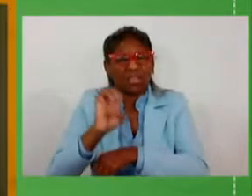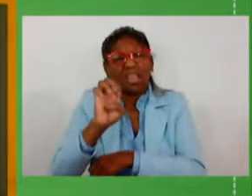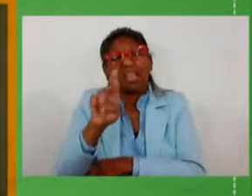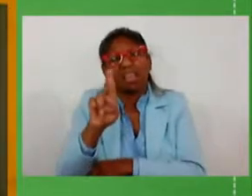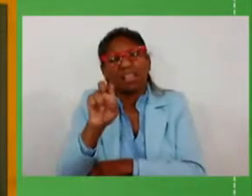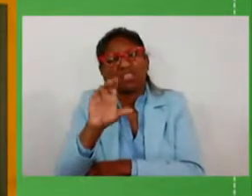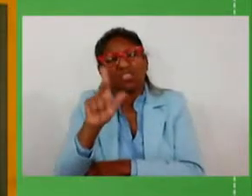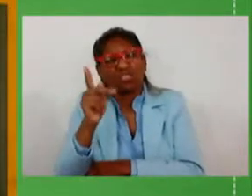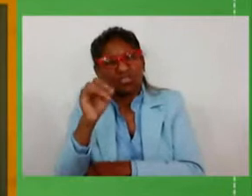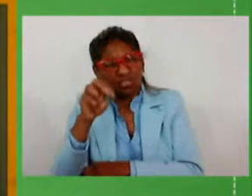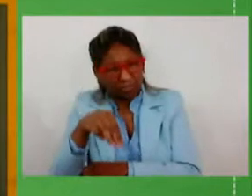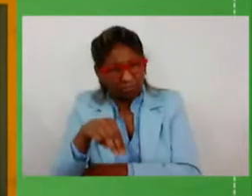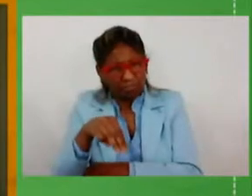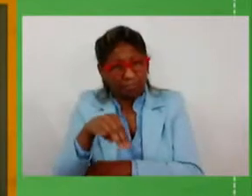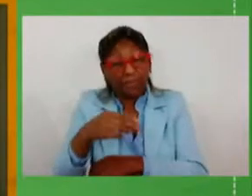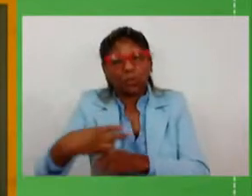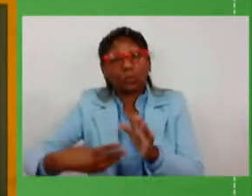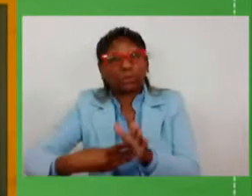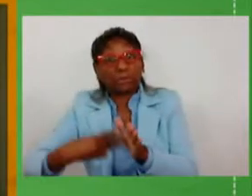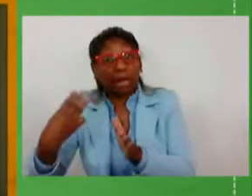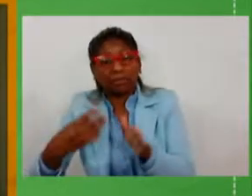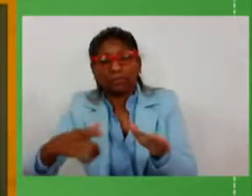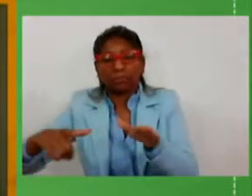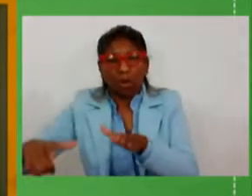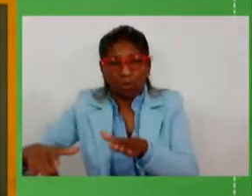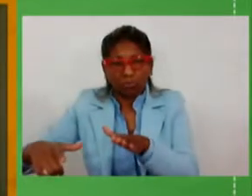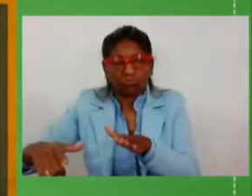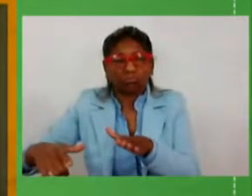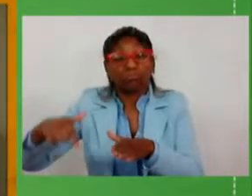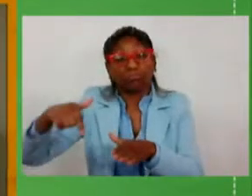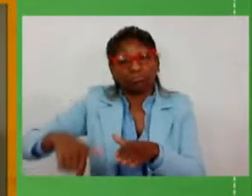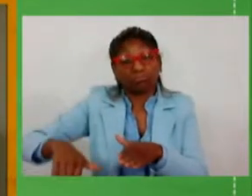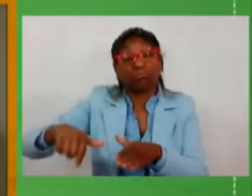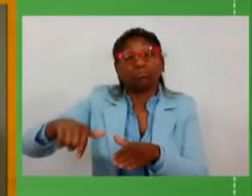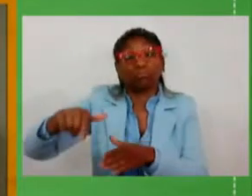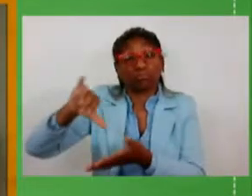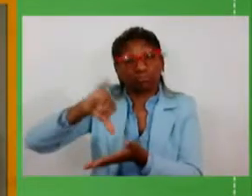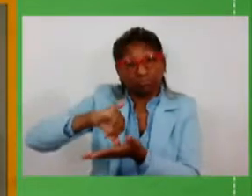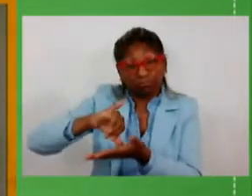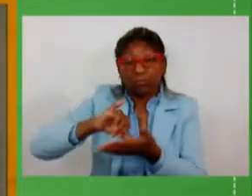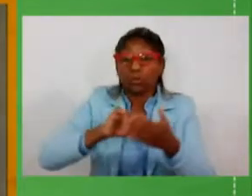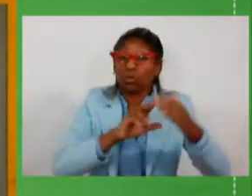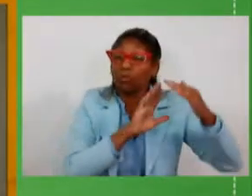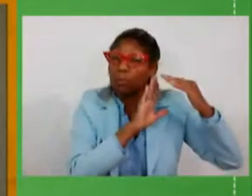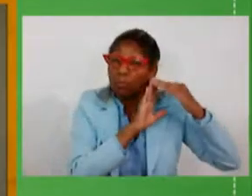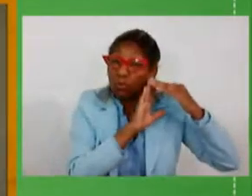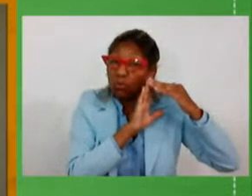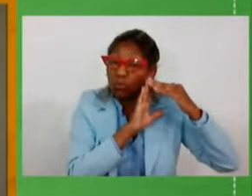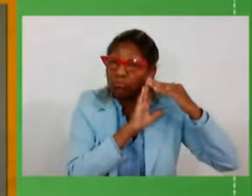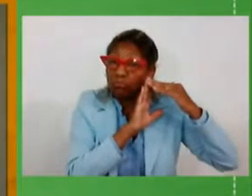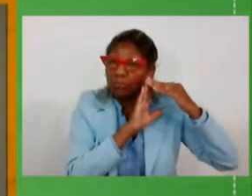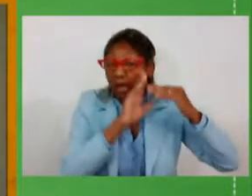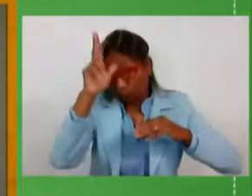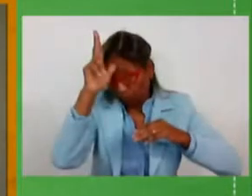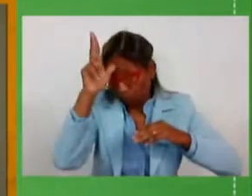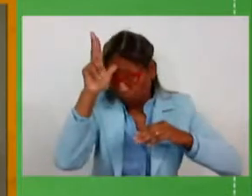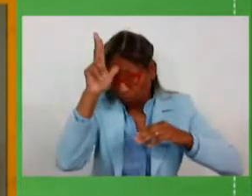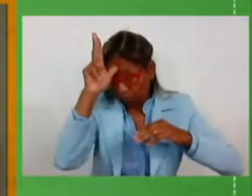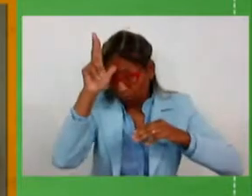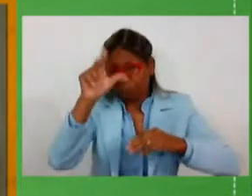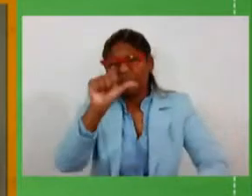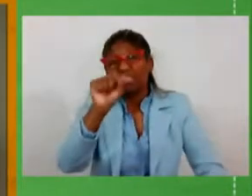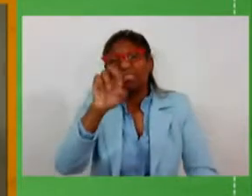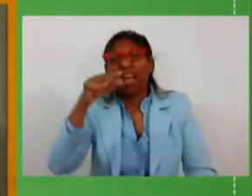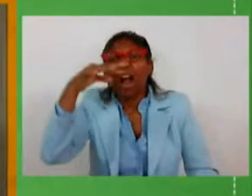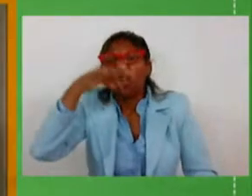que é o bloco que sai desde o final da região metropolitana, desde Novo Hamburgo, em direção à Serra Gaúcha, passando Caxias do